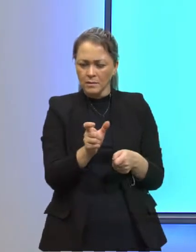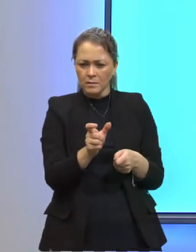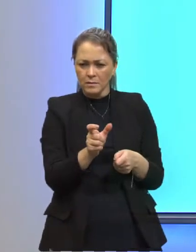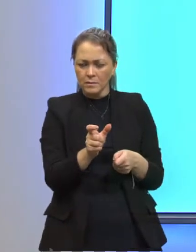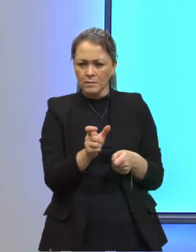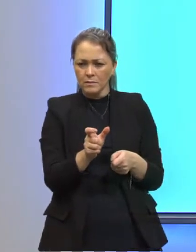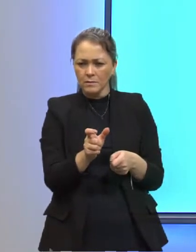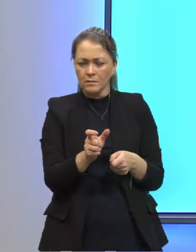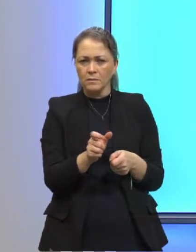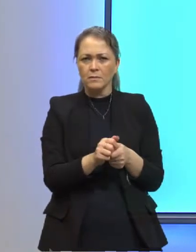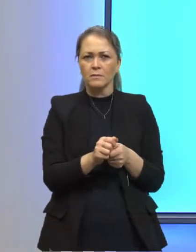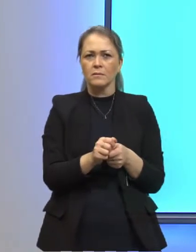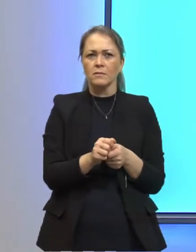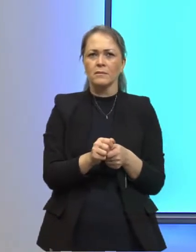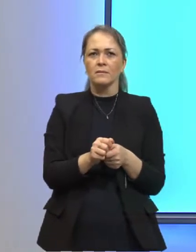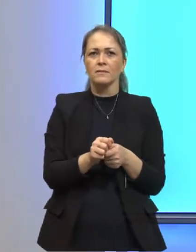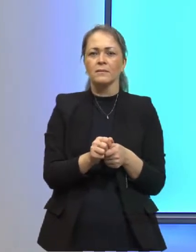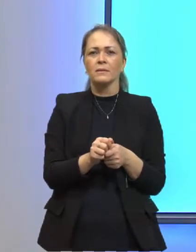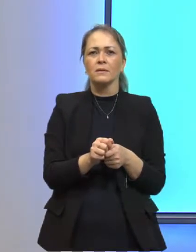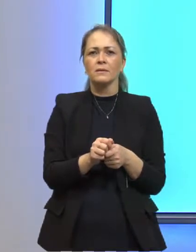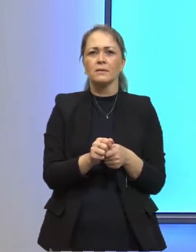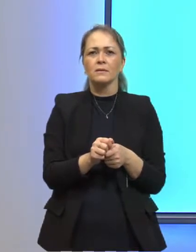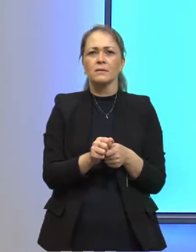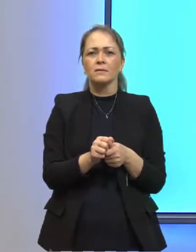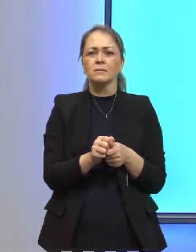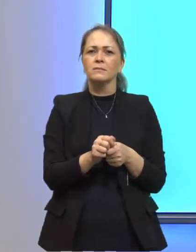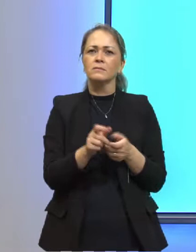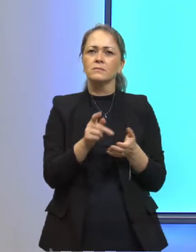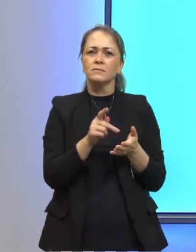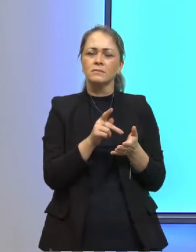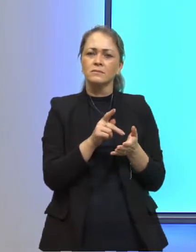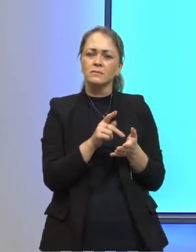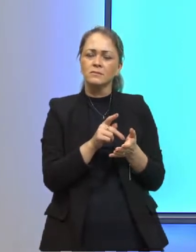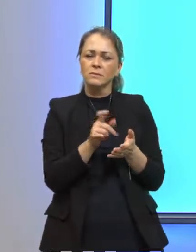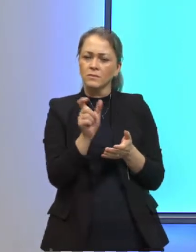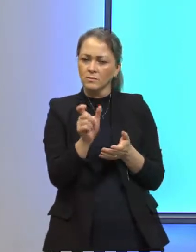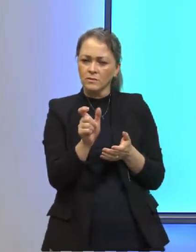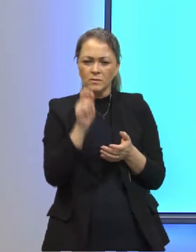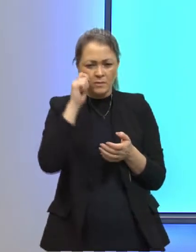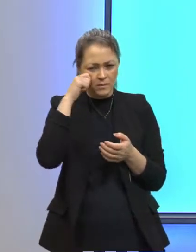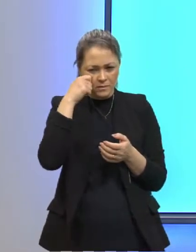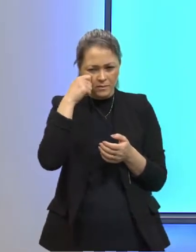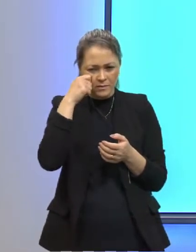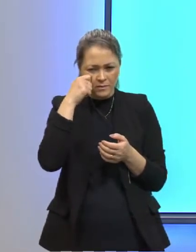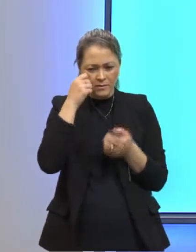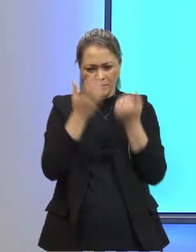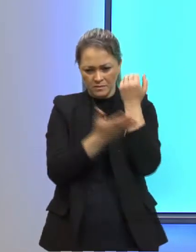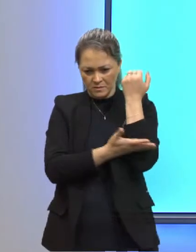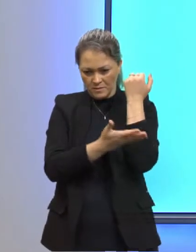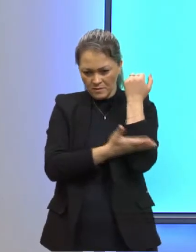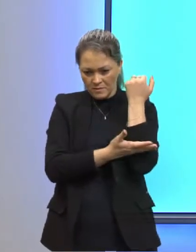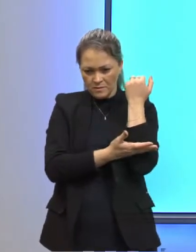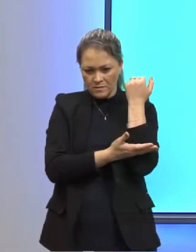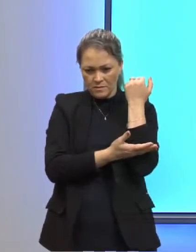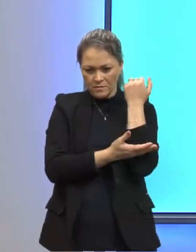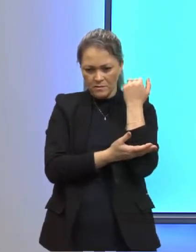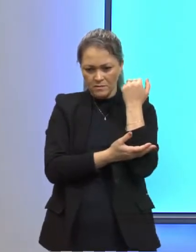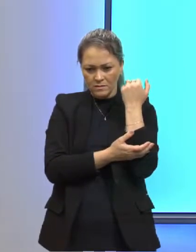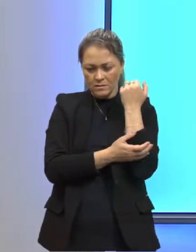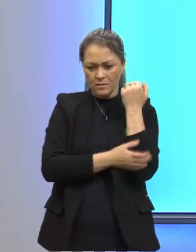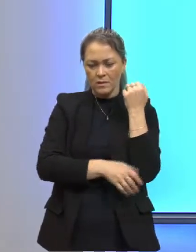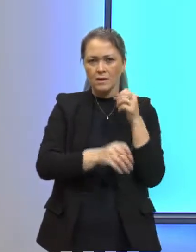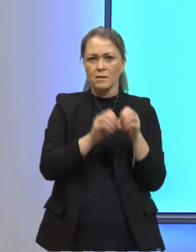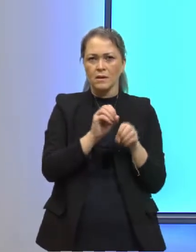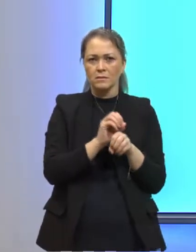O churrasco, não, desculpa, eu estou com fome já. Na verdade, o carvão, vocês podem ver, ele está emitindo luz.